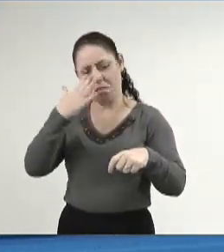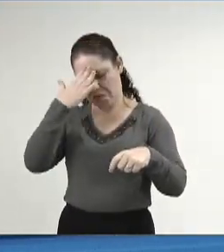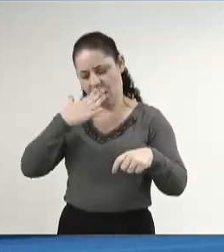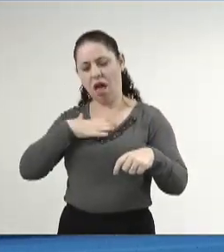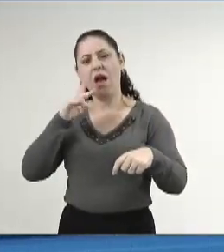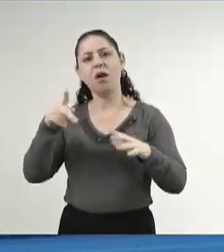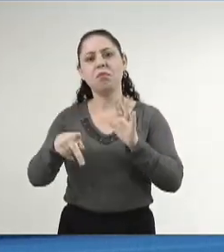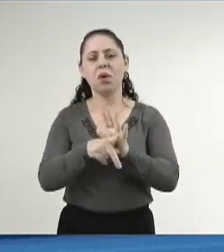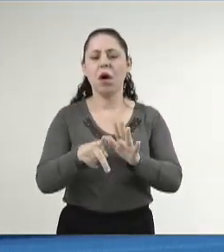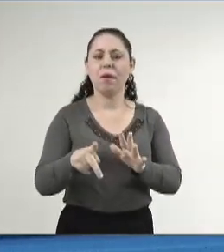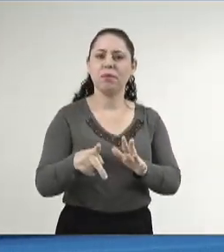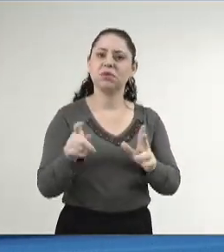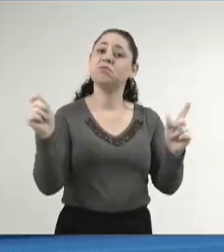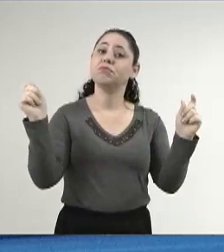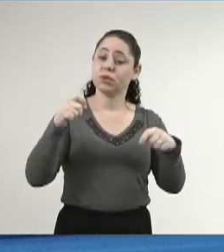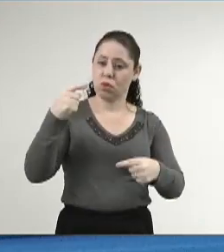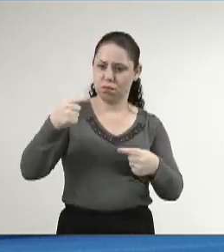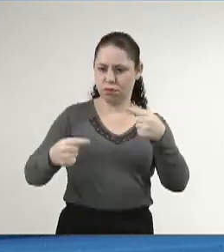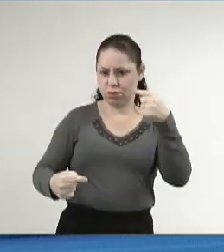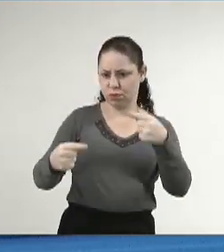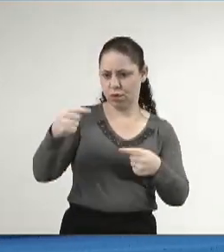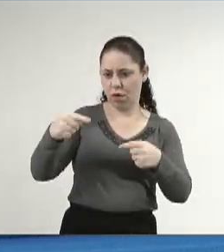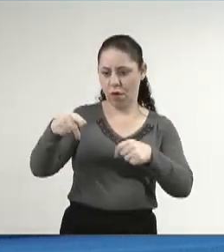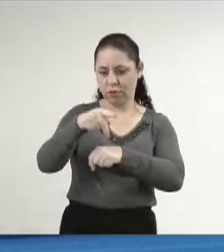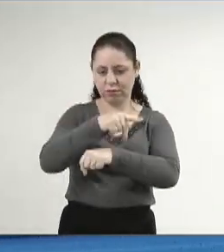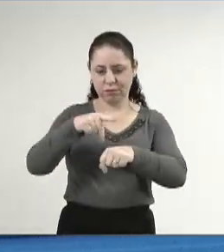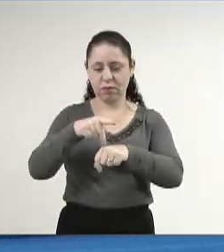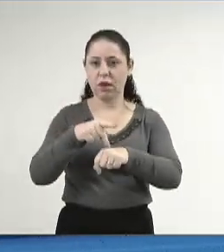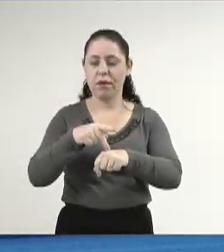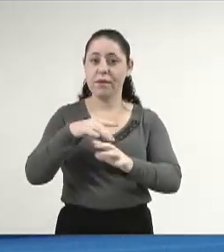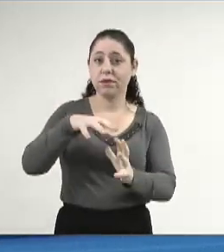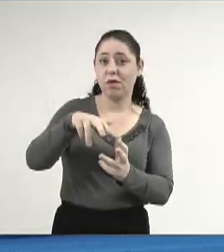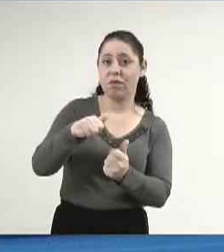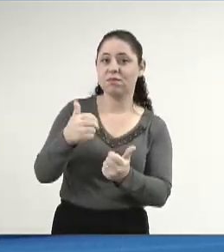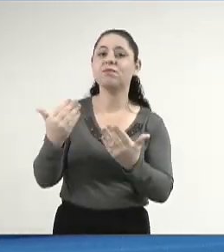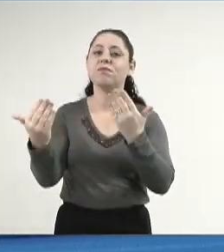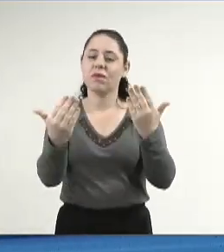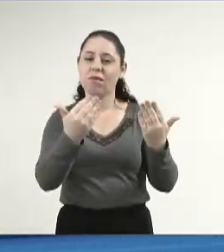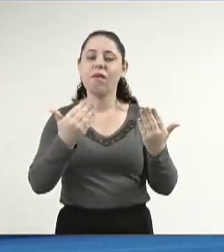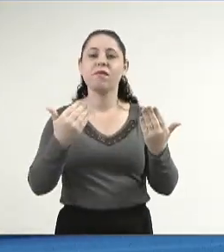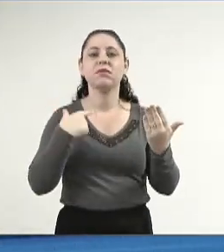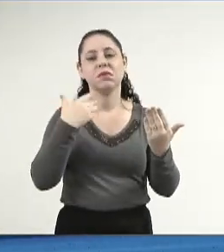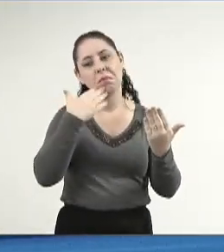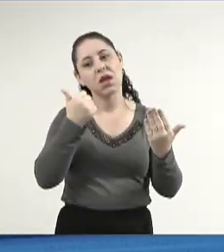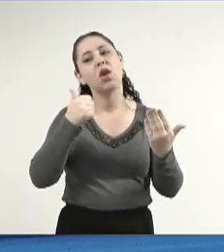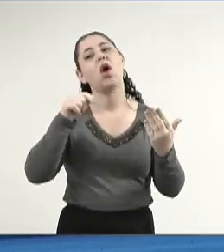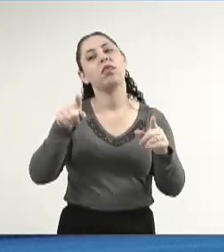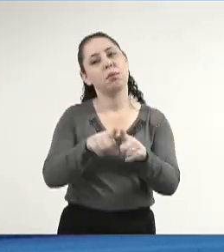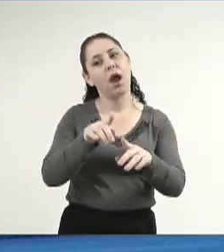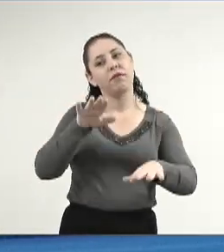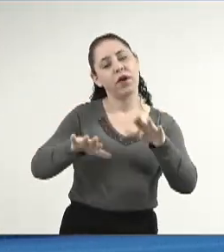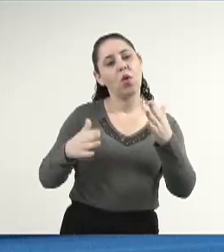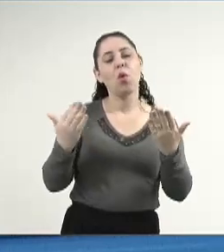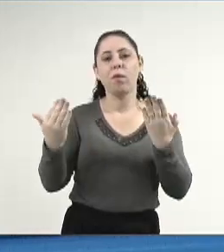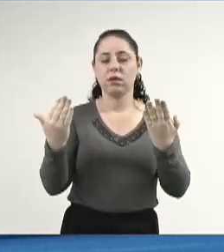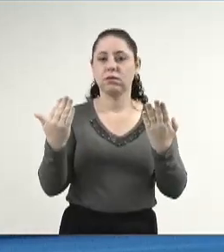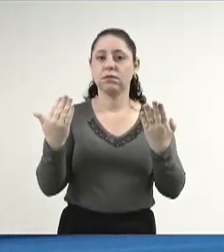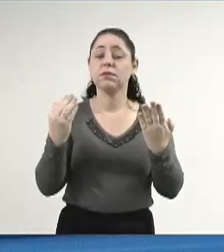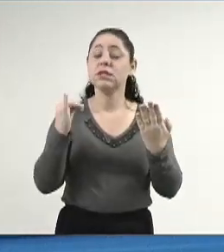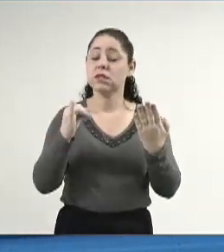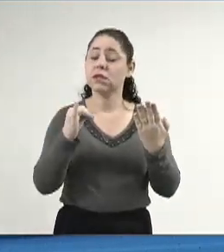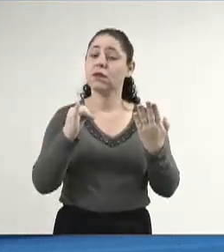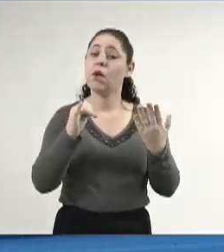econômica, somos competitivos com qualquer nação do mundo e até melhor em vários aspectos, é justamente no